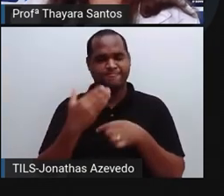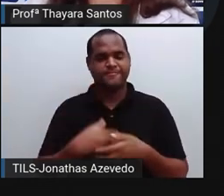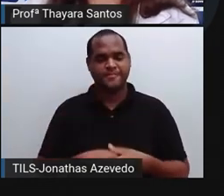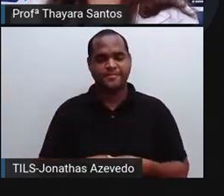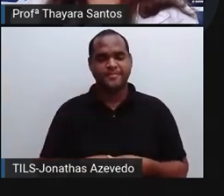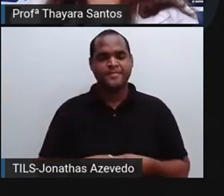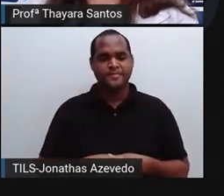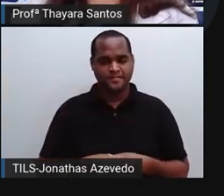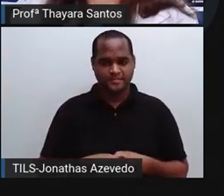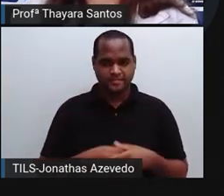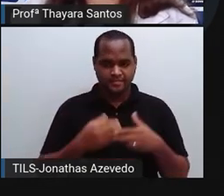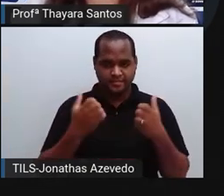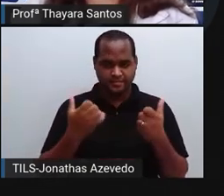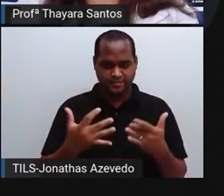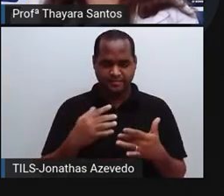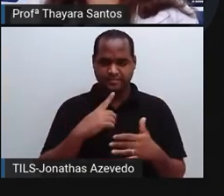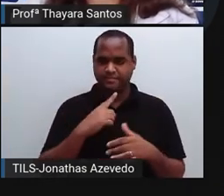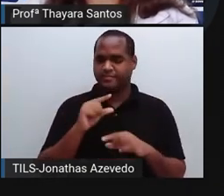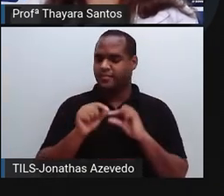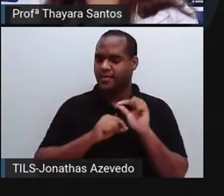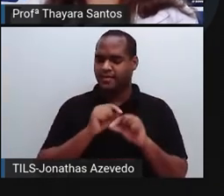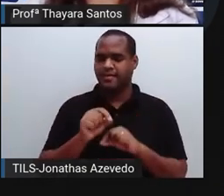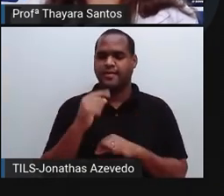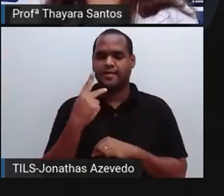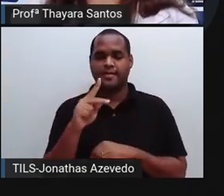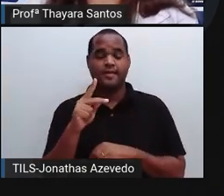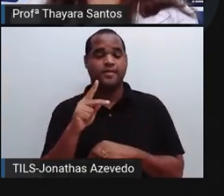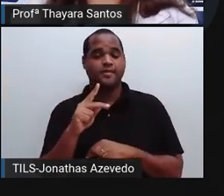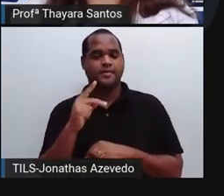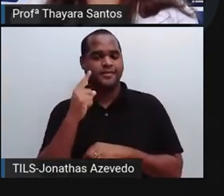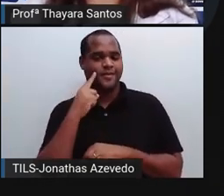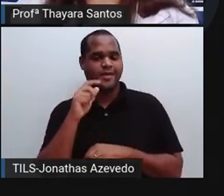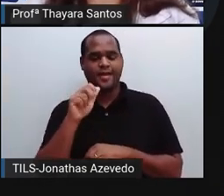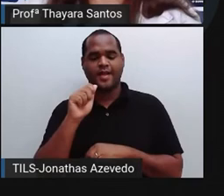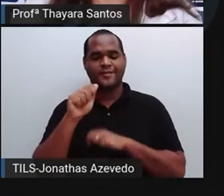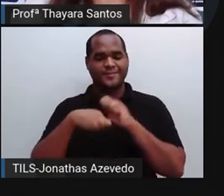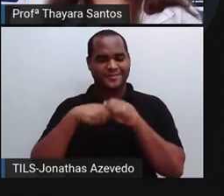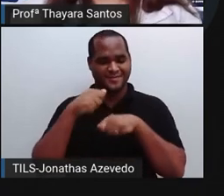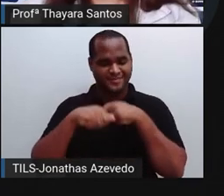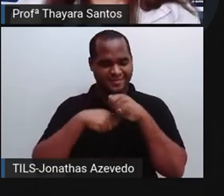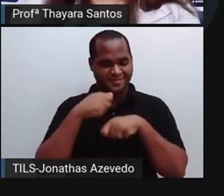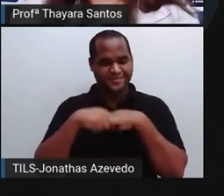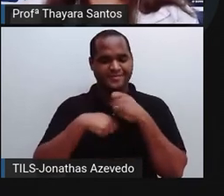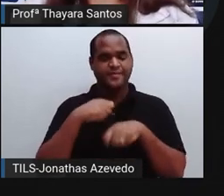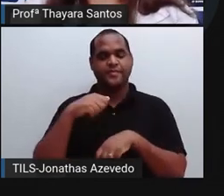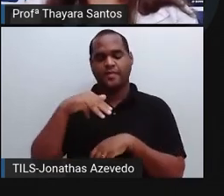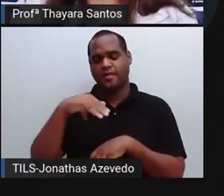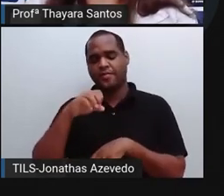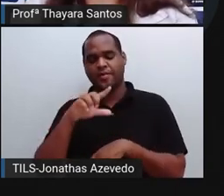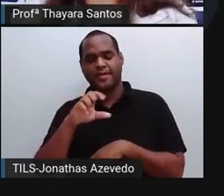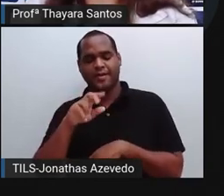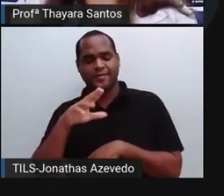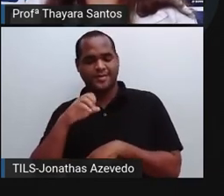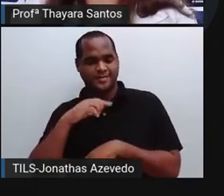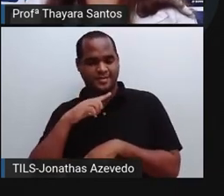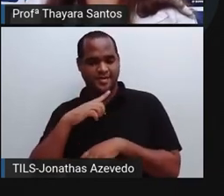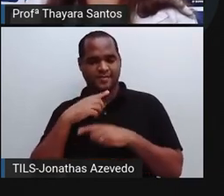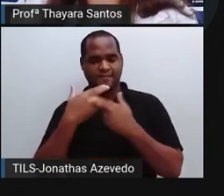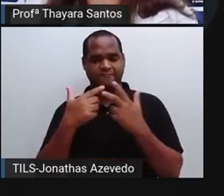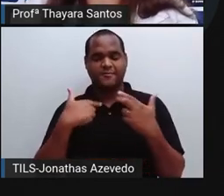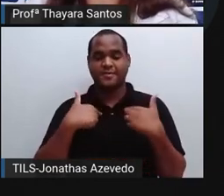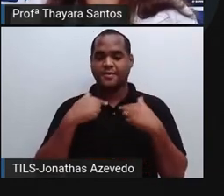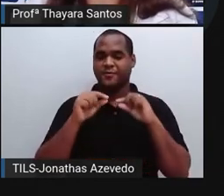Então, está aqui o simulador. Esses aqui são os átomos, as moléculas que formam essa substância. No caso, aqui está